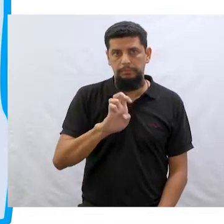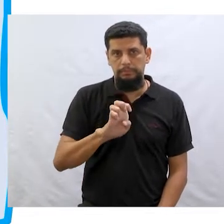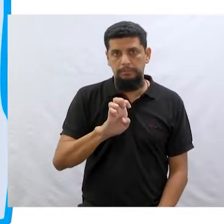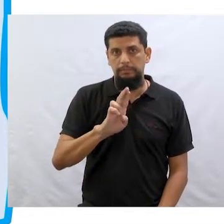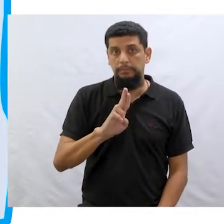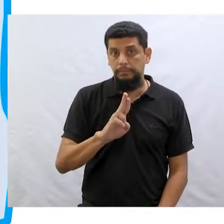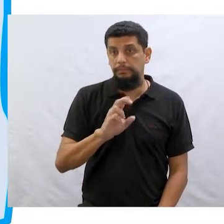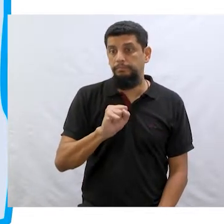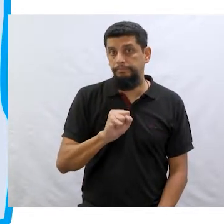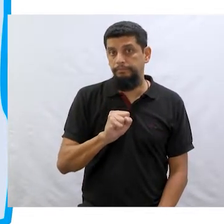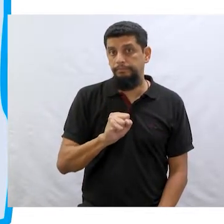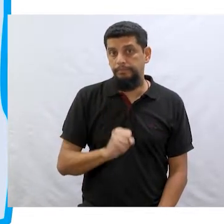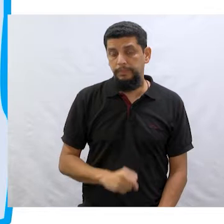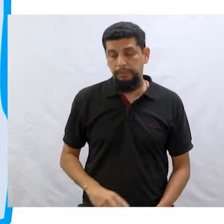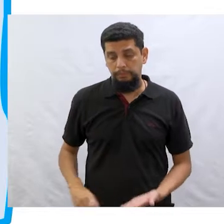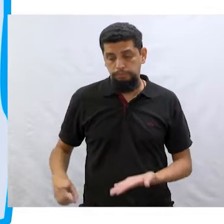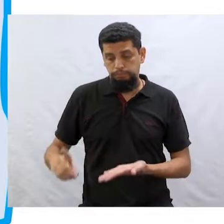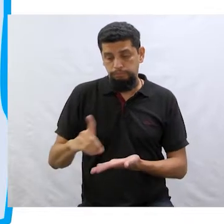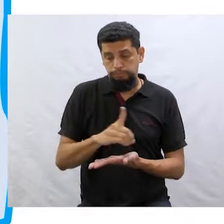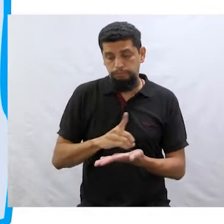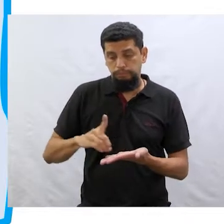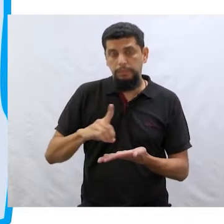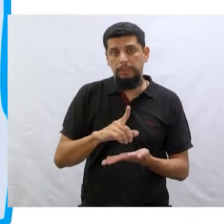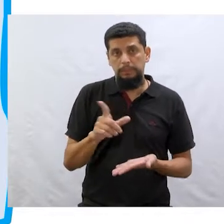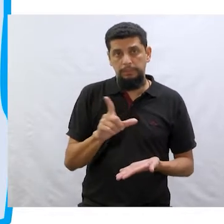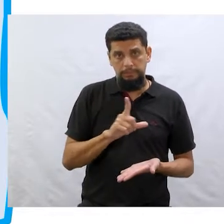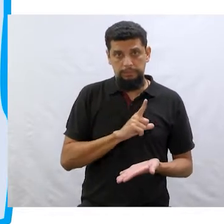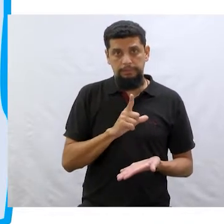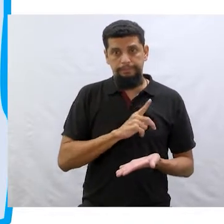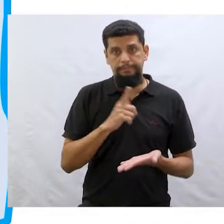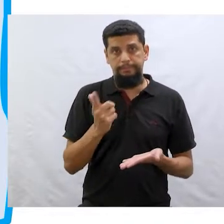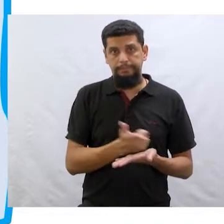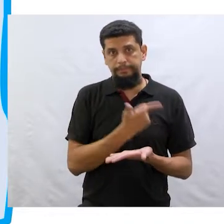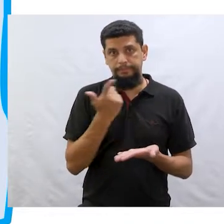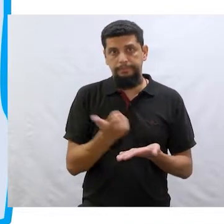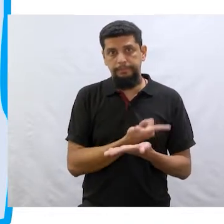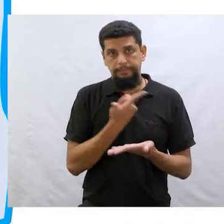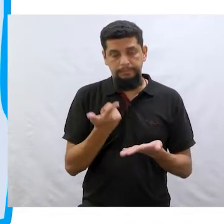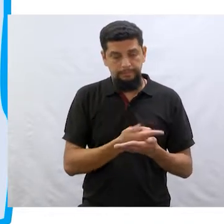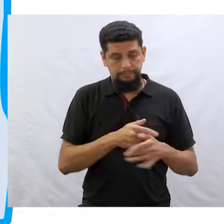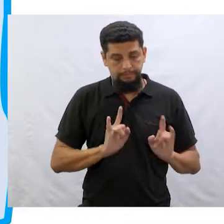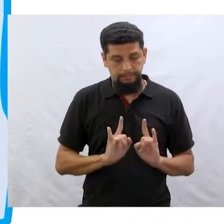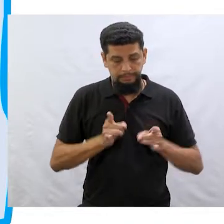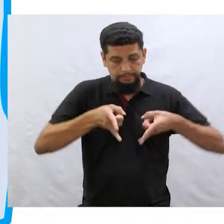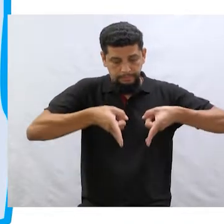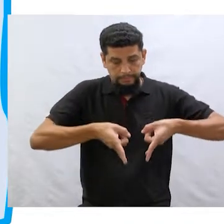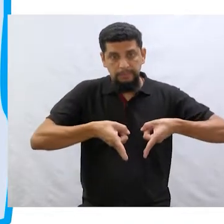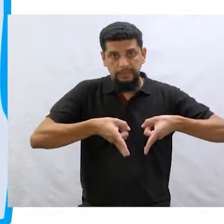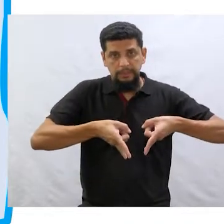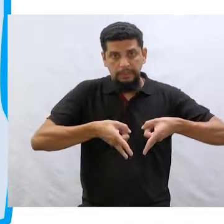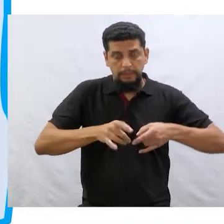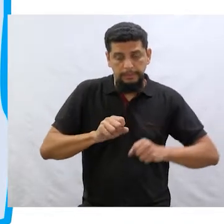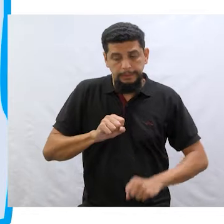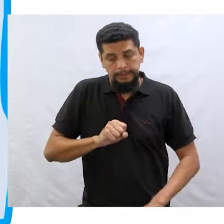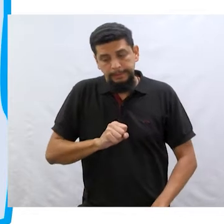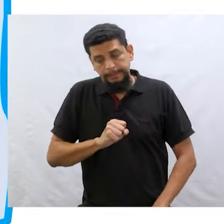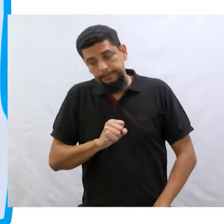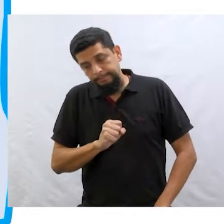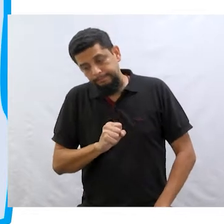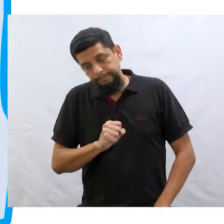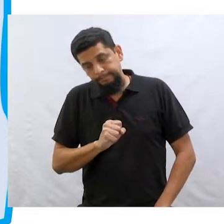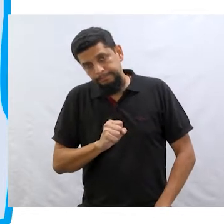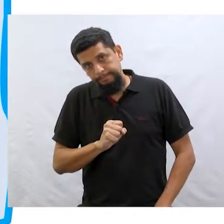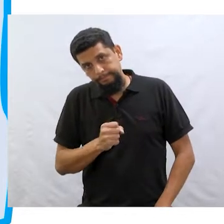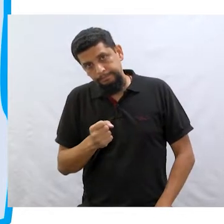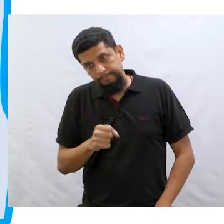Logo acima dos discos, os livros. Da beira da cama, eu tinha que me inclinar um